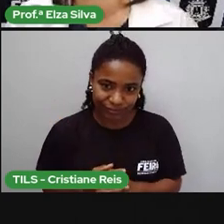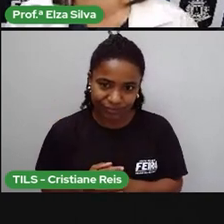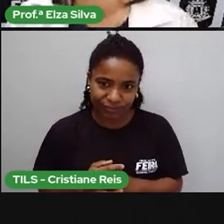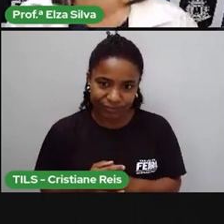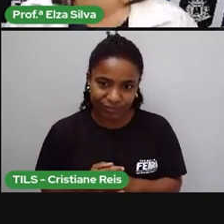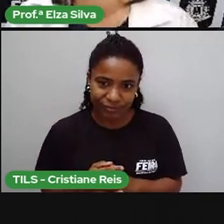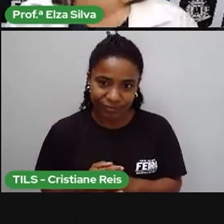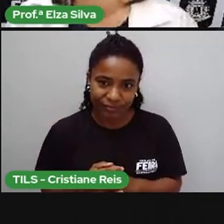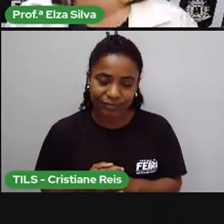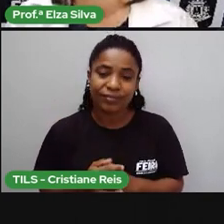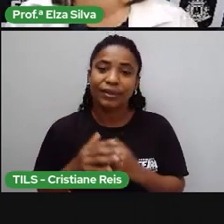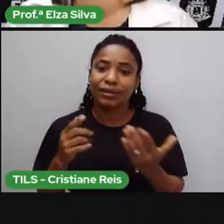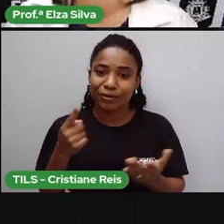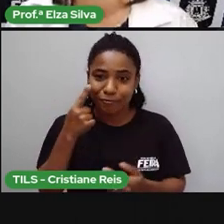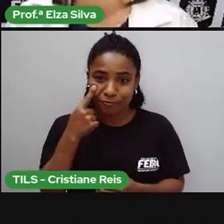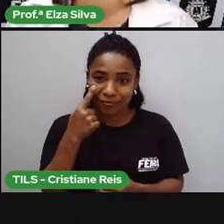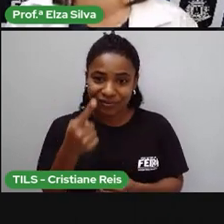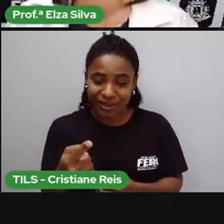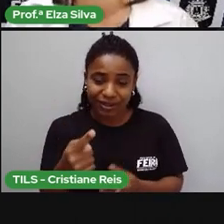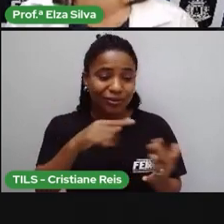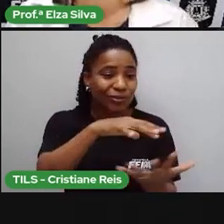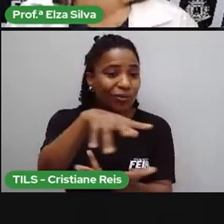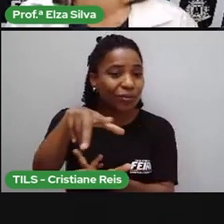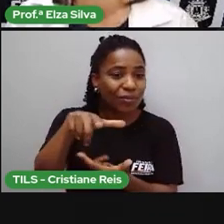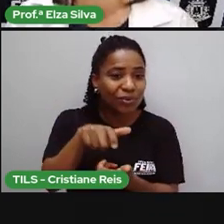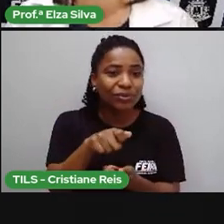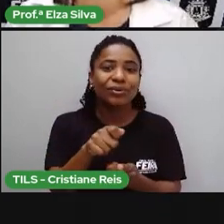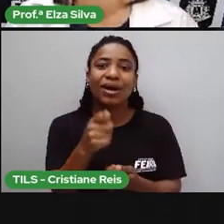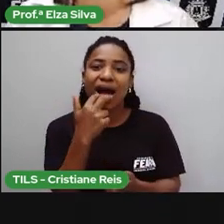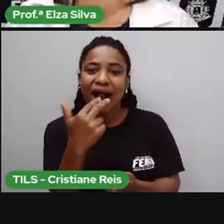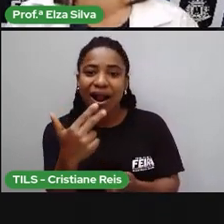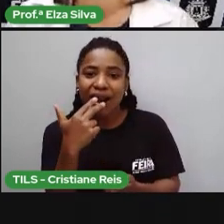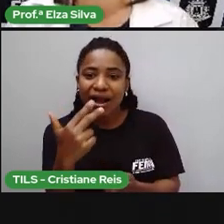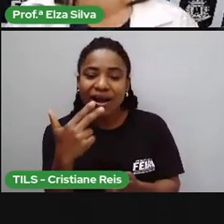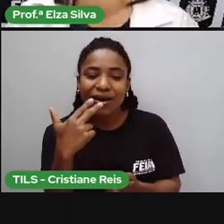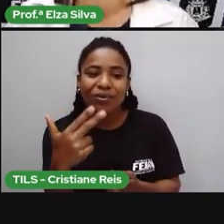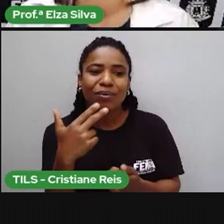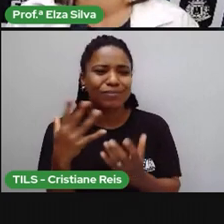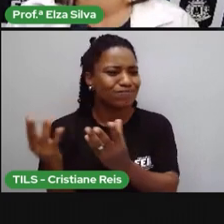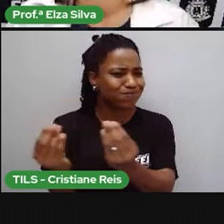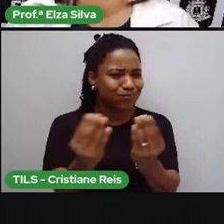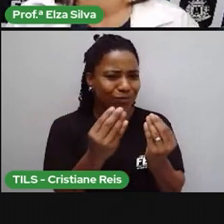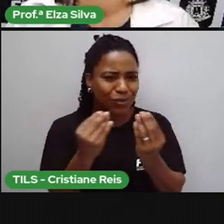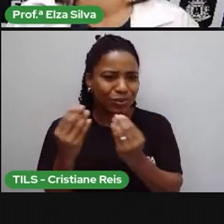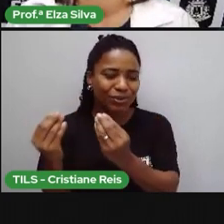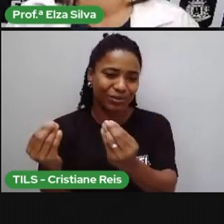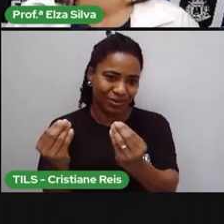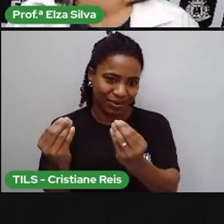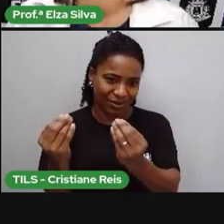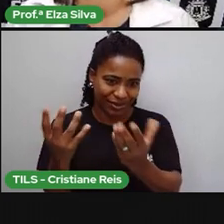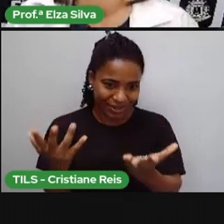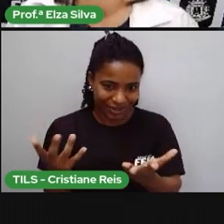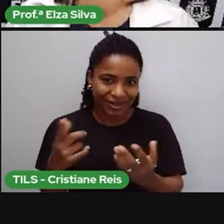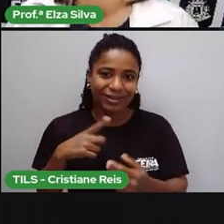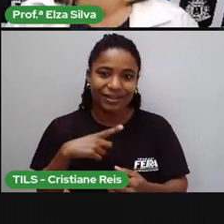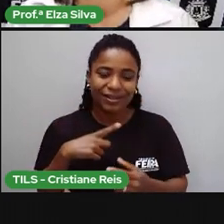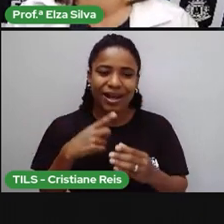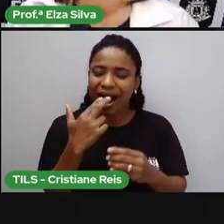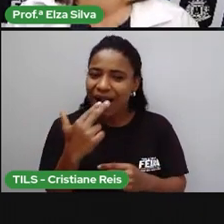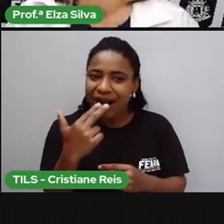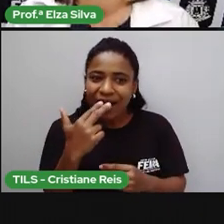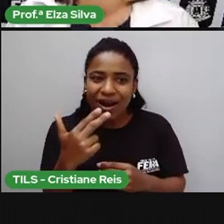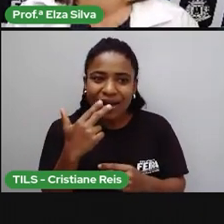ver, existem muitas línguas no mundo. Mas o que nós temos é um grande número de línguas faladas por populações muito